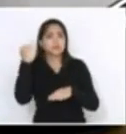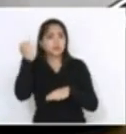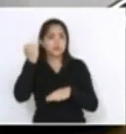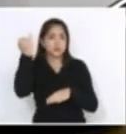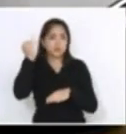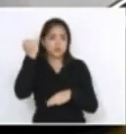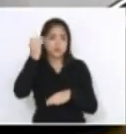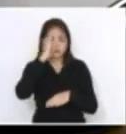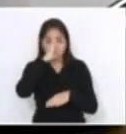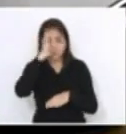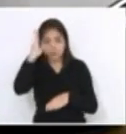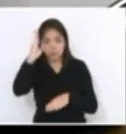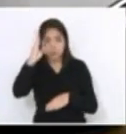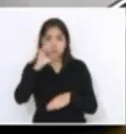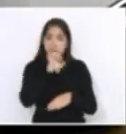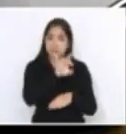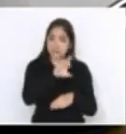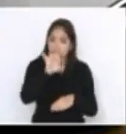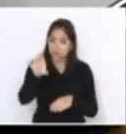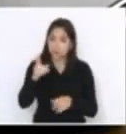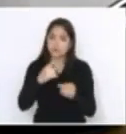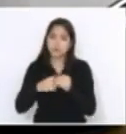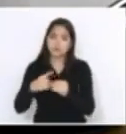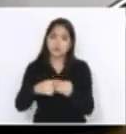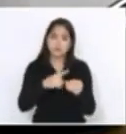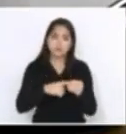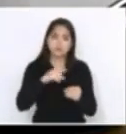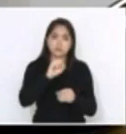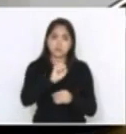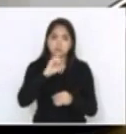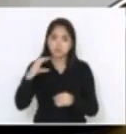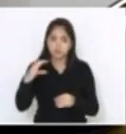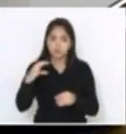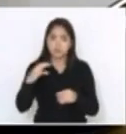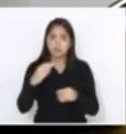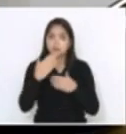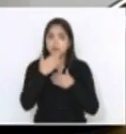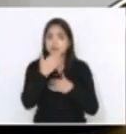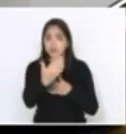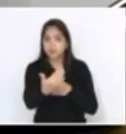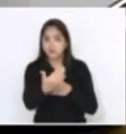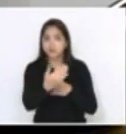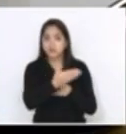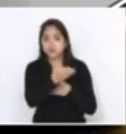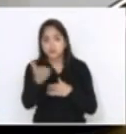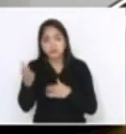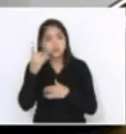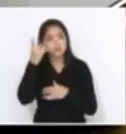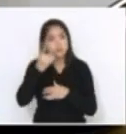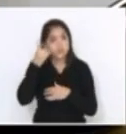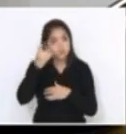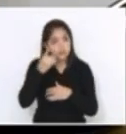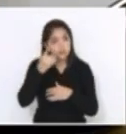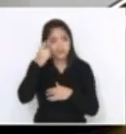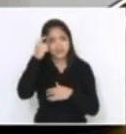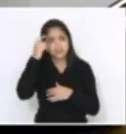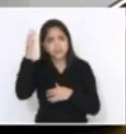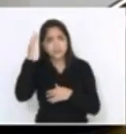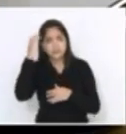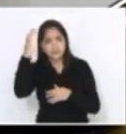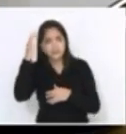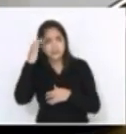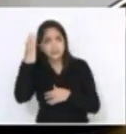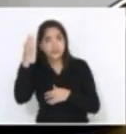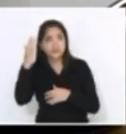prioritárias a cada município do nosso Estado de Santa Catarina. Portanto, queria pedir a todos os senhores deputados que pensem, que reflita